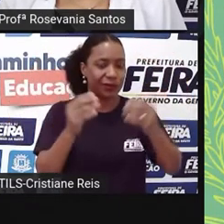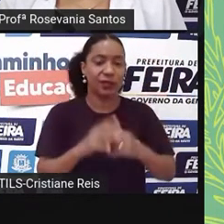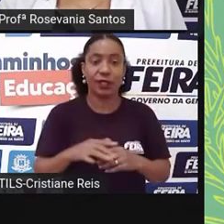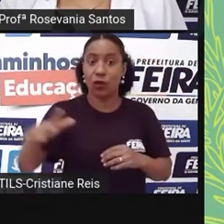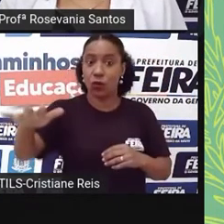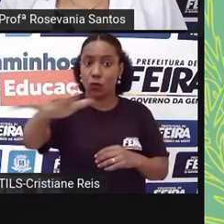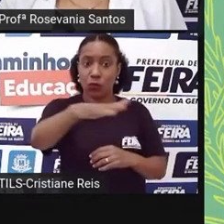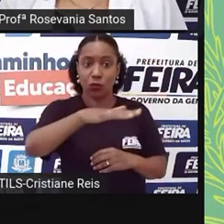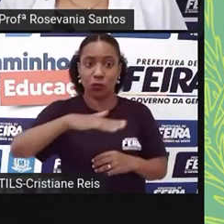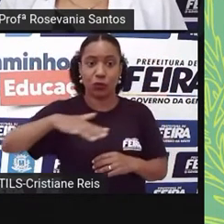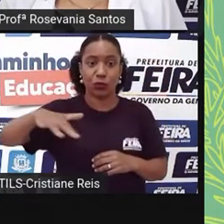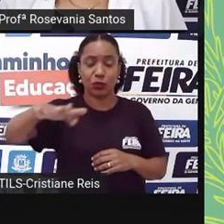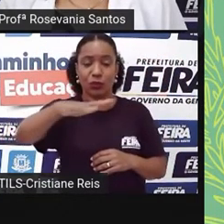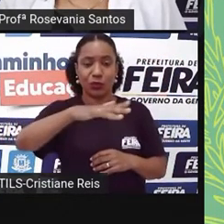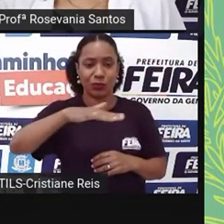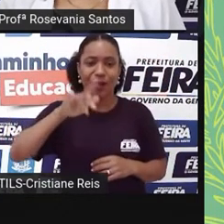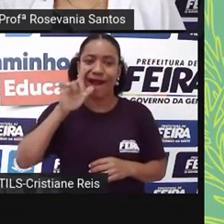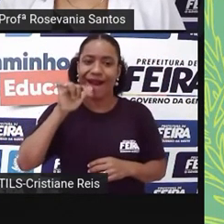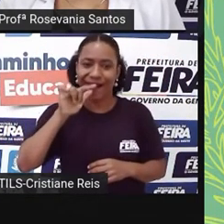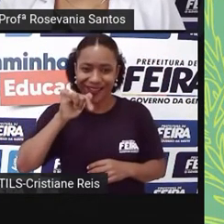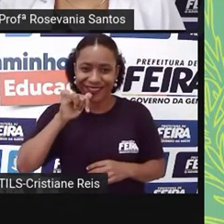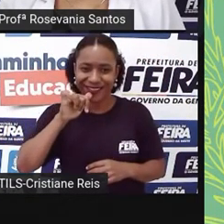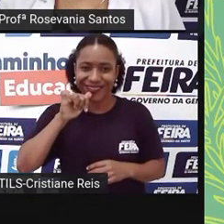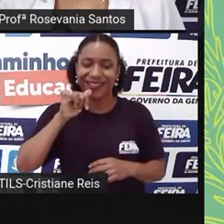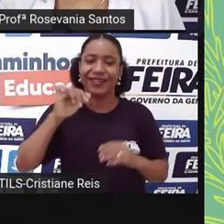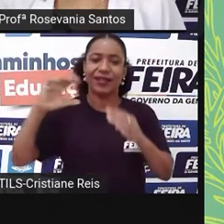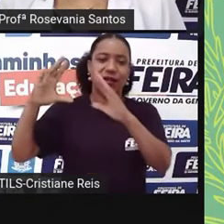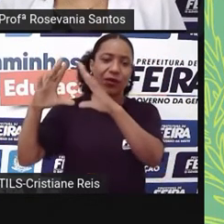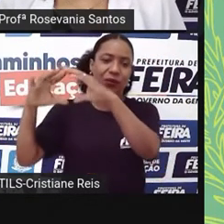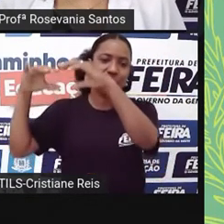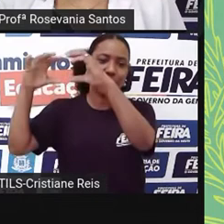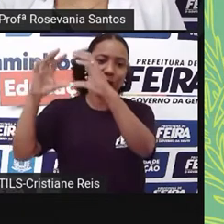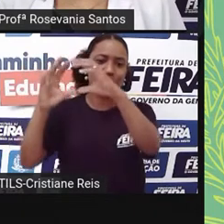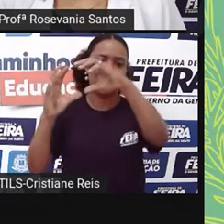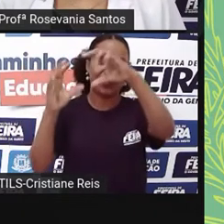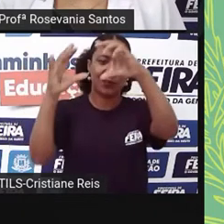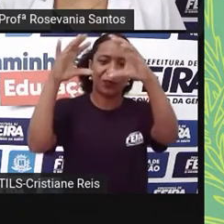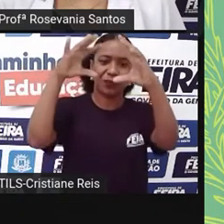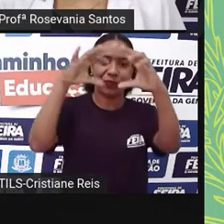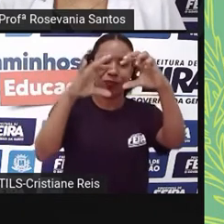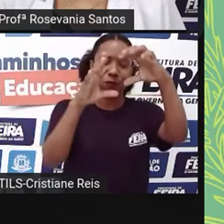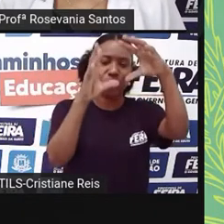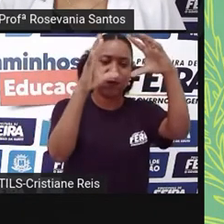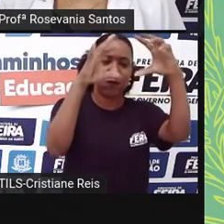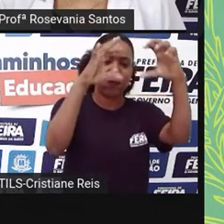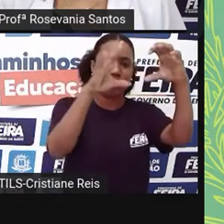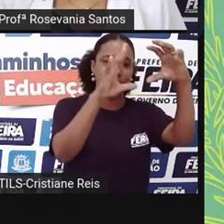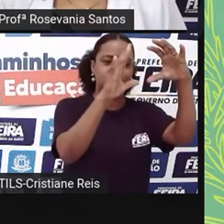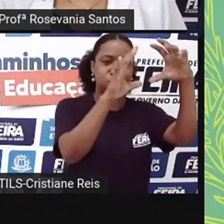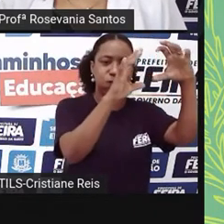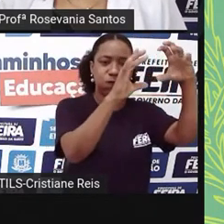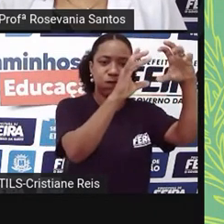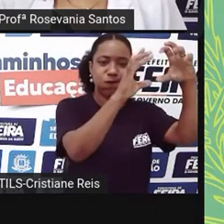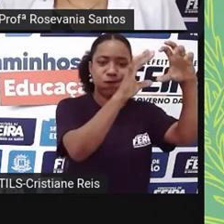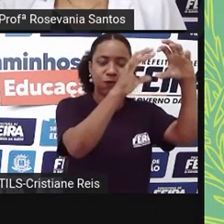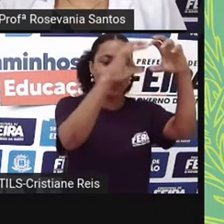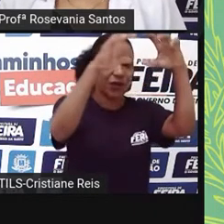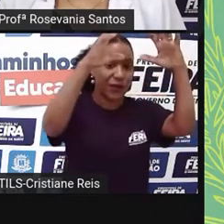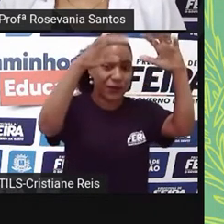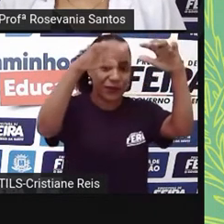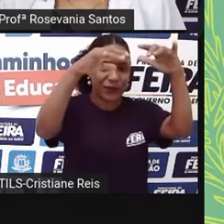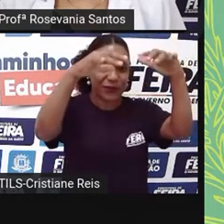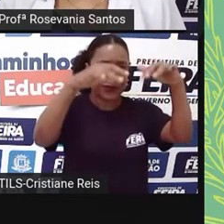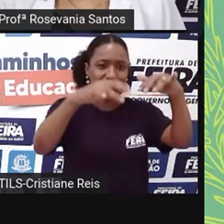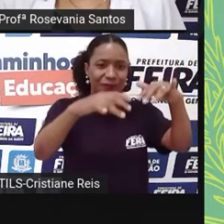viajando e desaguando ao longo, né, que essas nuvens, elas vão passeando, quase que fazendo, né, um contorno aqui da